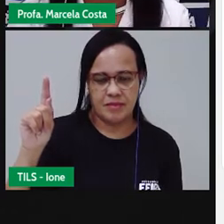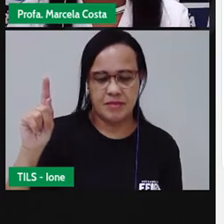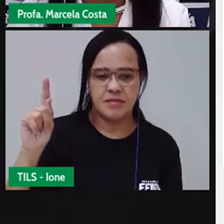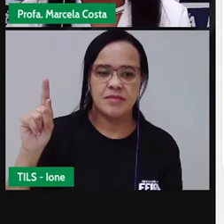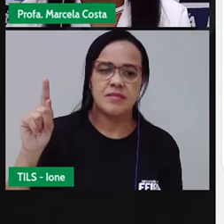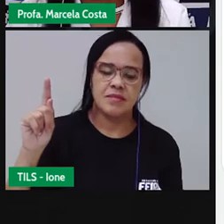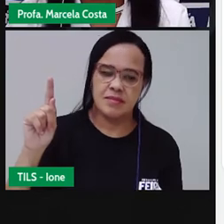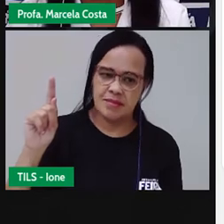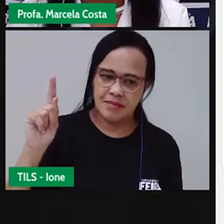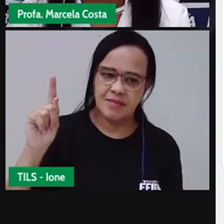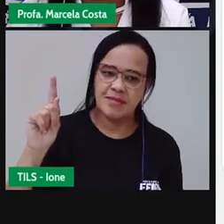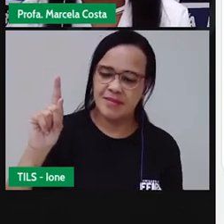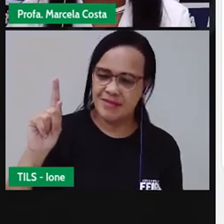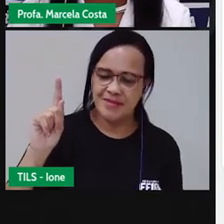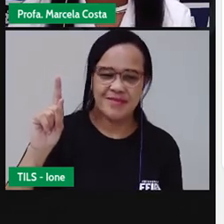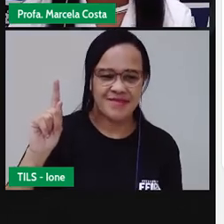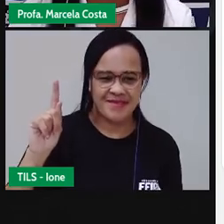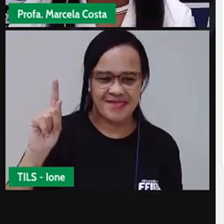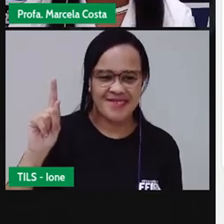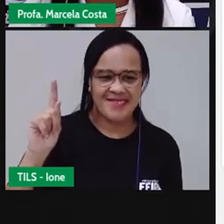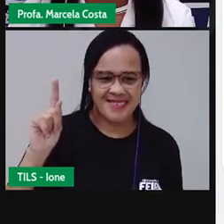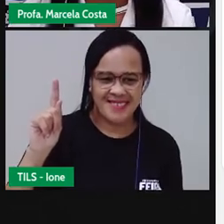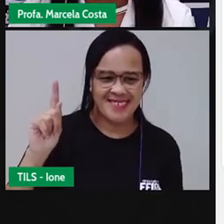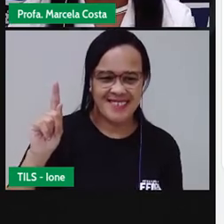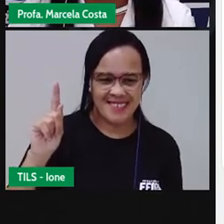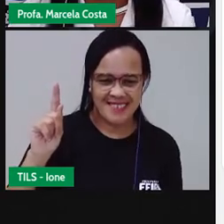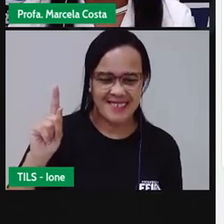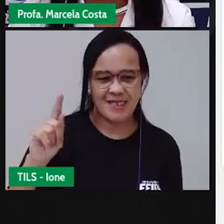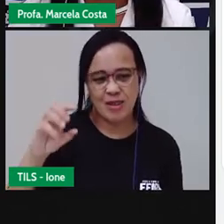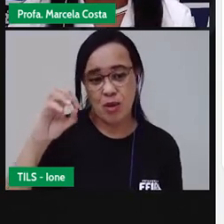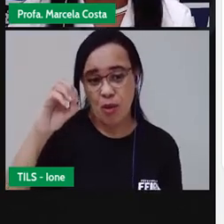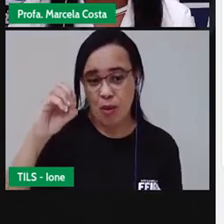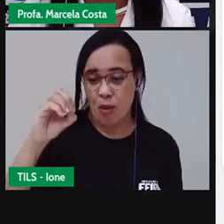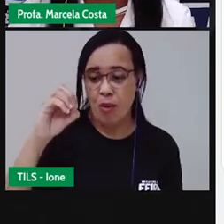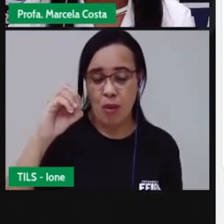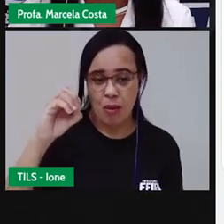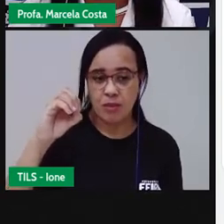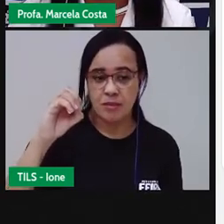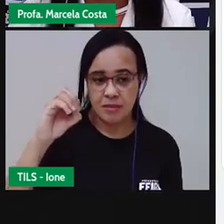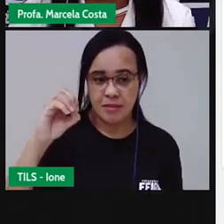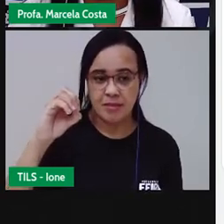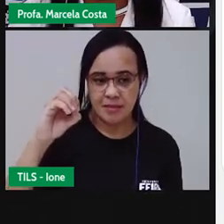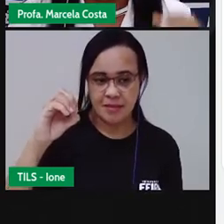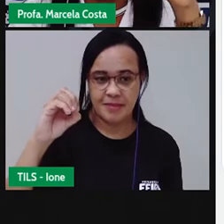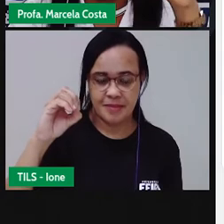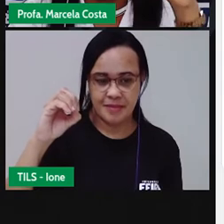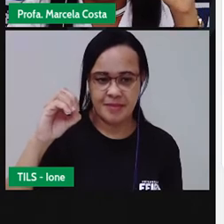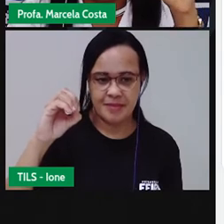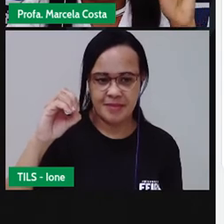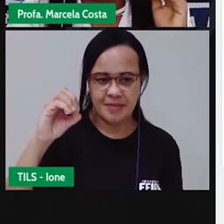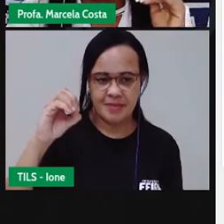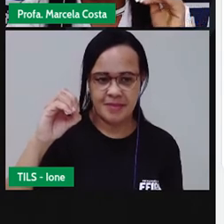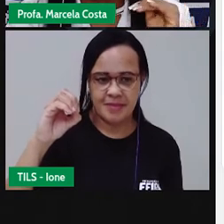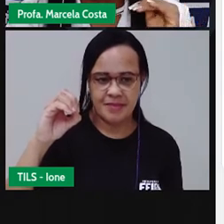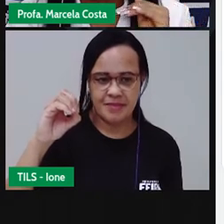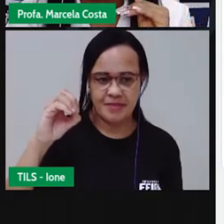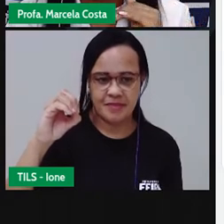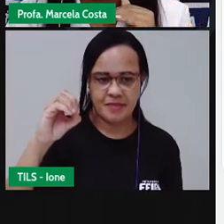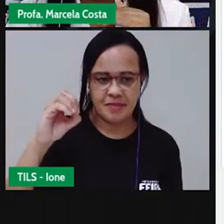Letra G. Agora, o O. Traçado reto para baixo.